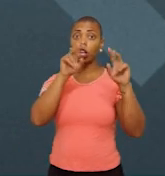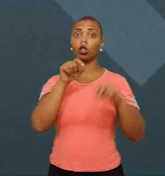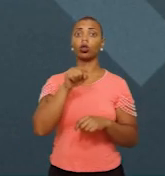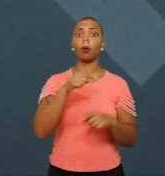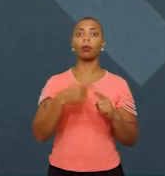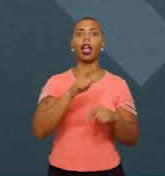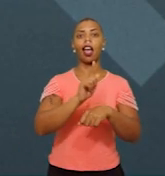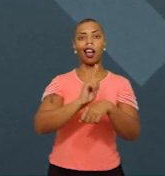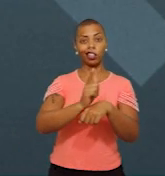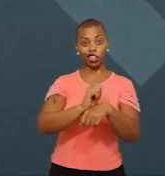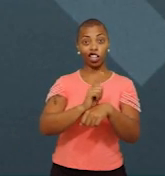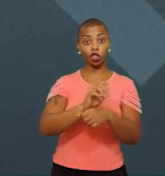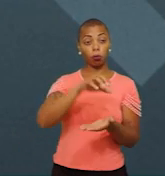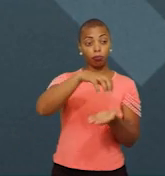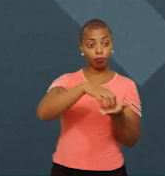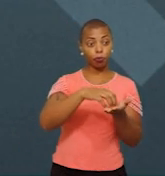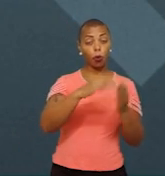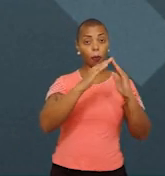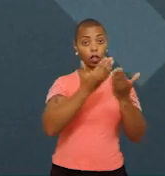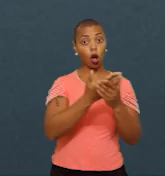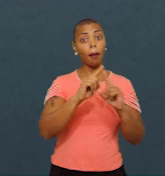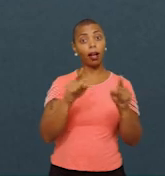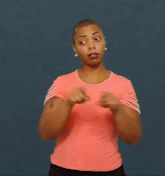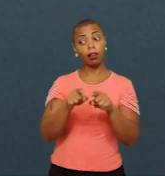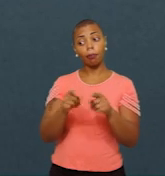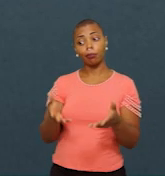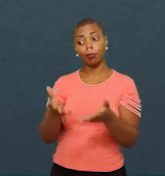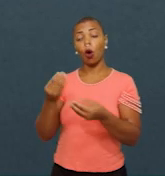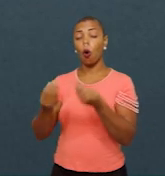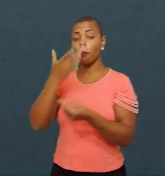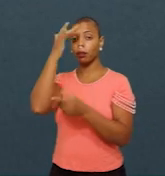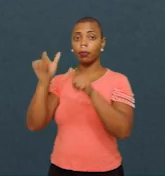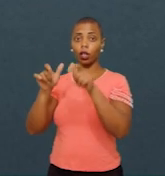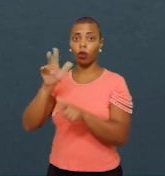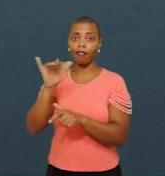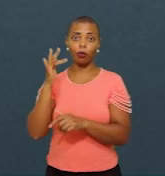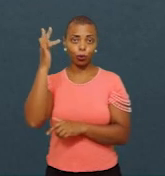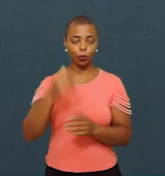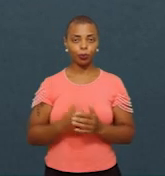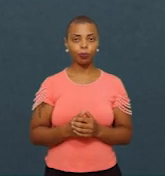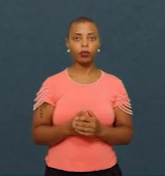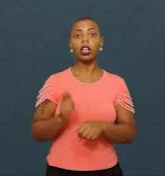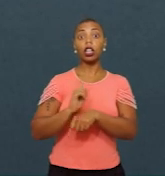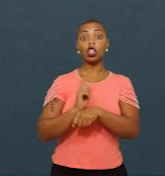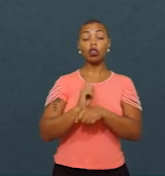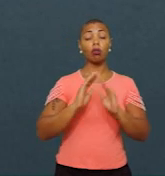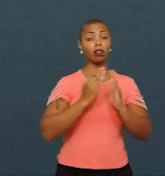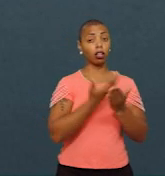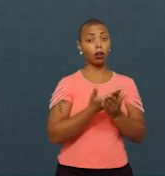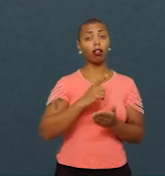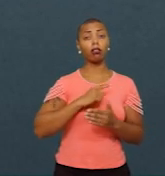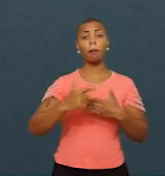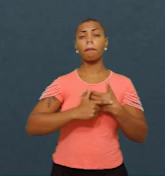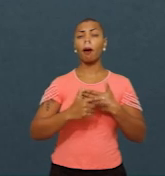gestores de humanidade, eles são formadores de pessoas. O gestor escolar, ele tem um papel fundamental.